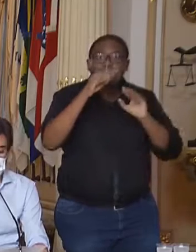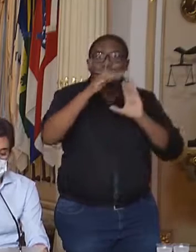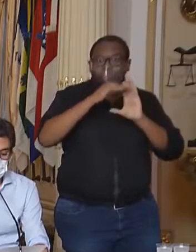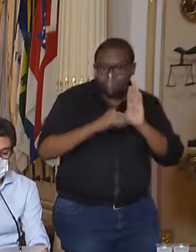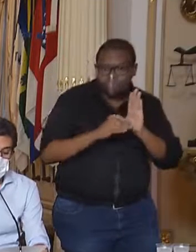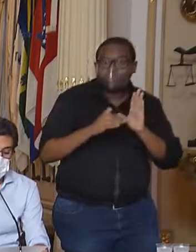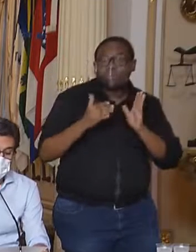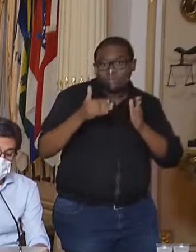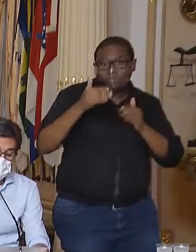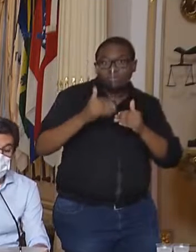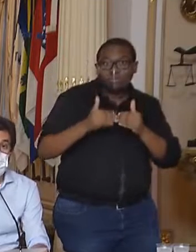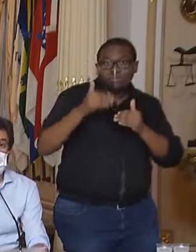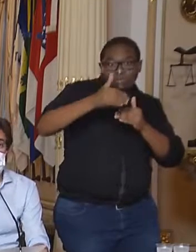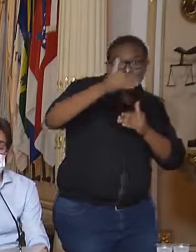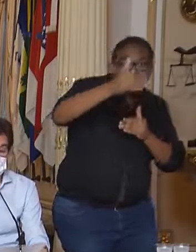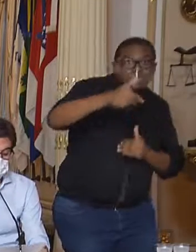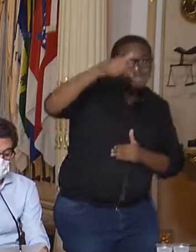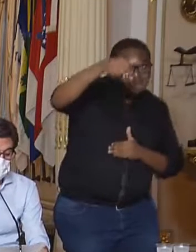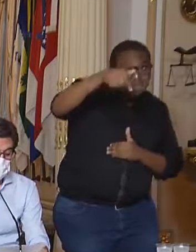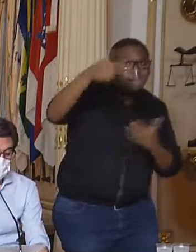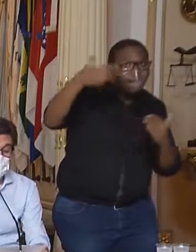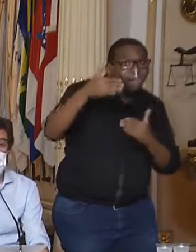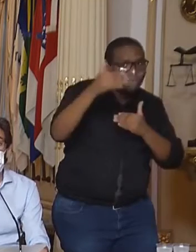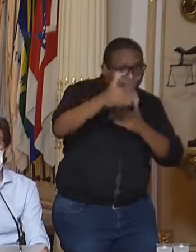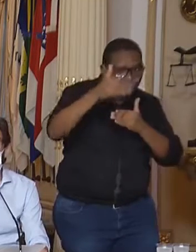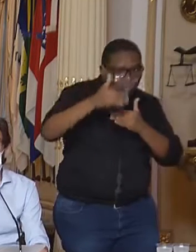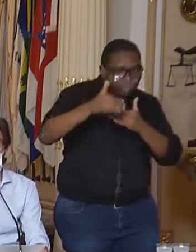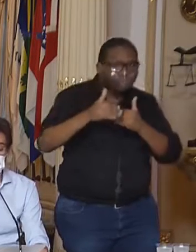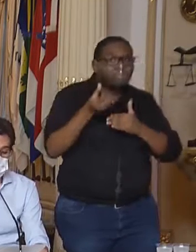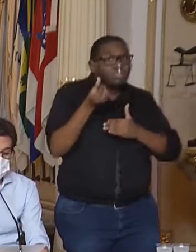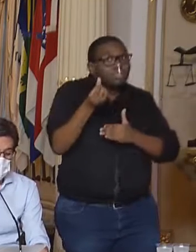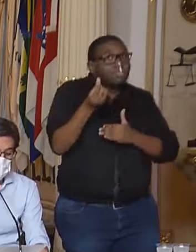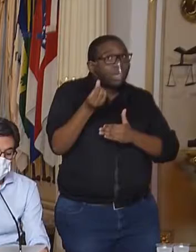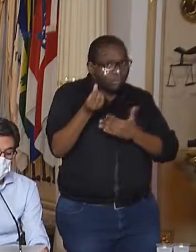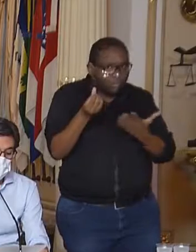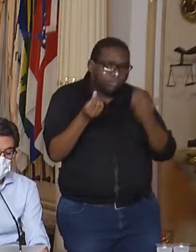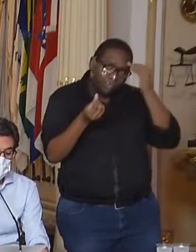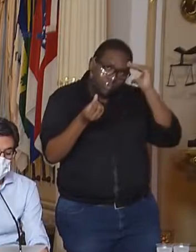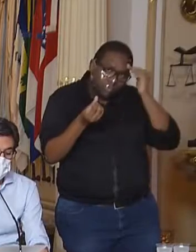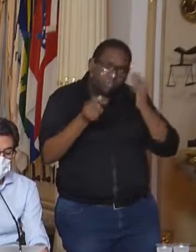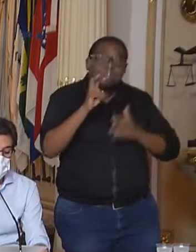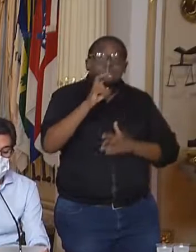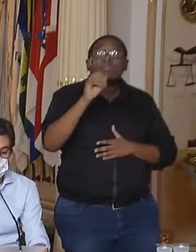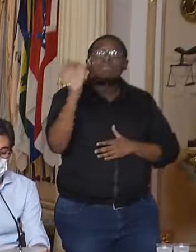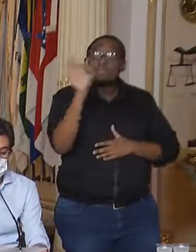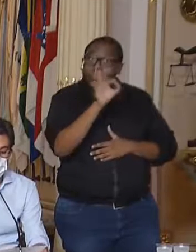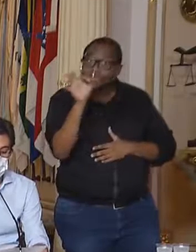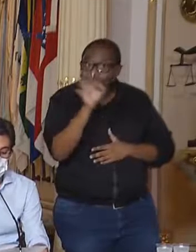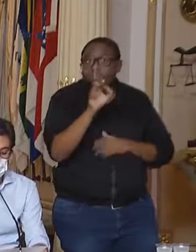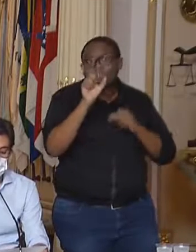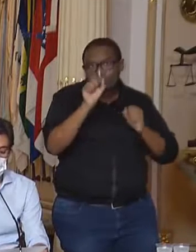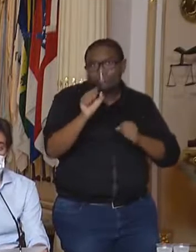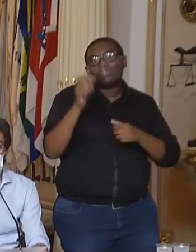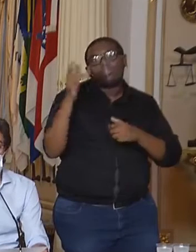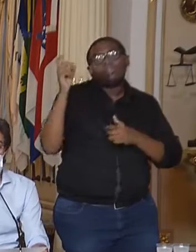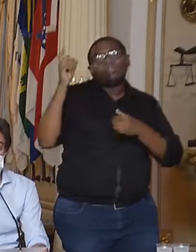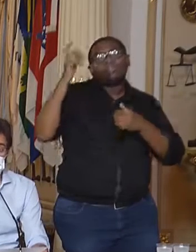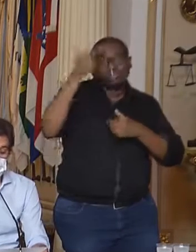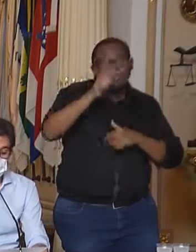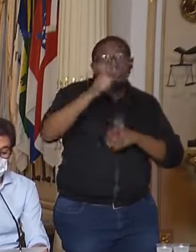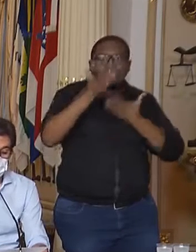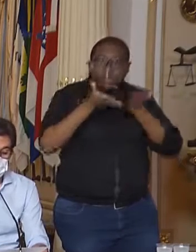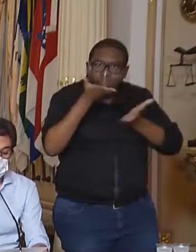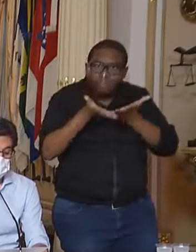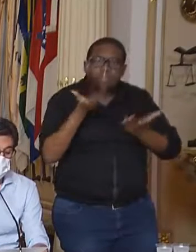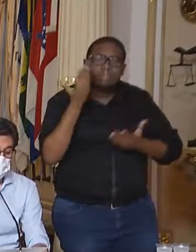7, agora estão previstos para entrar na etapa 6, com 50% de sua capacidade e novos protocolos